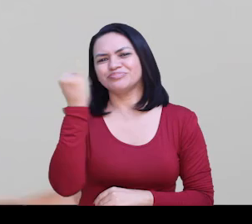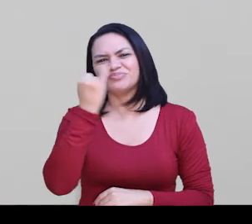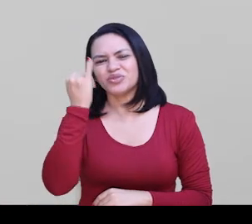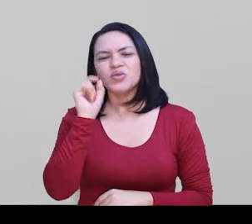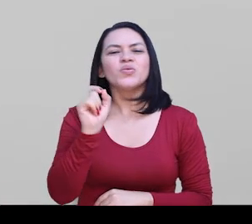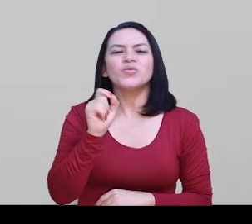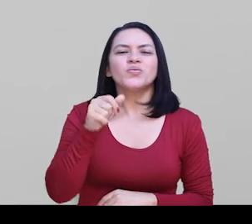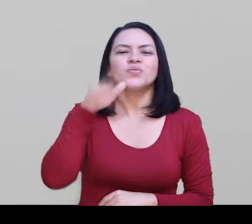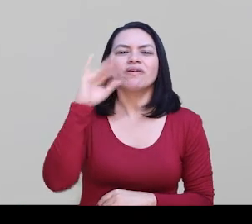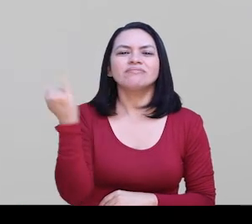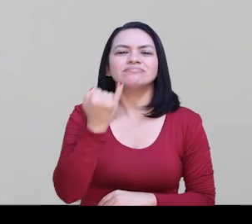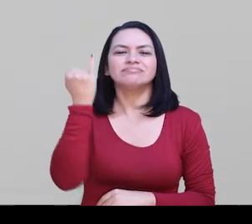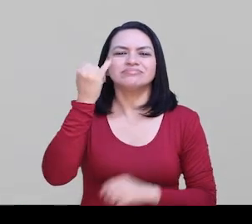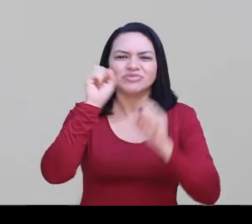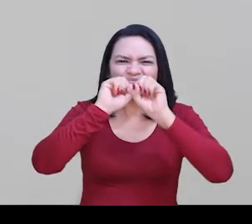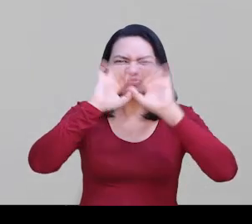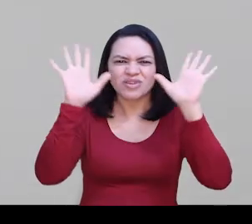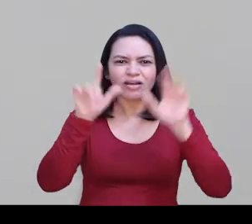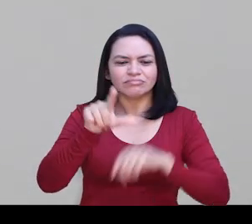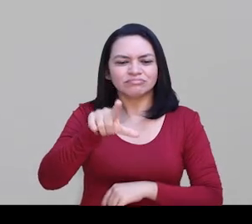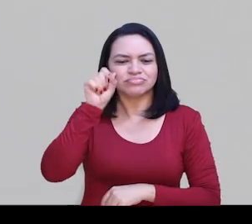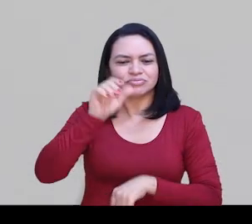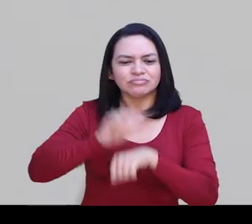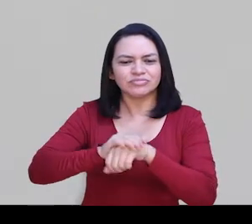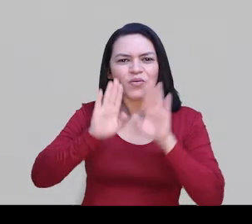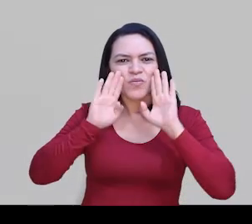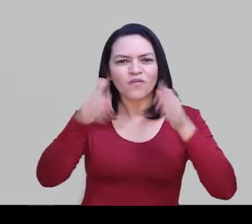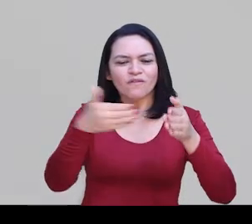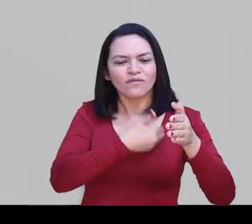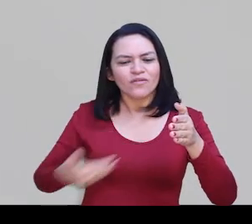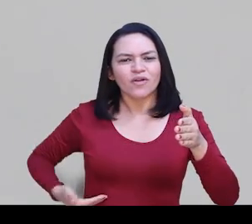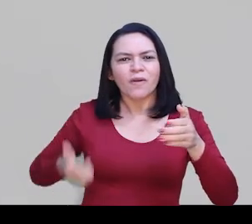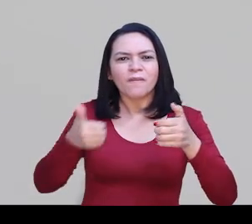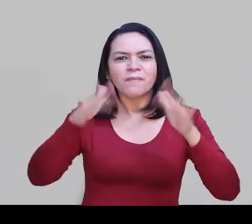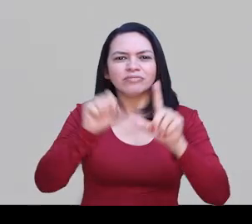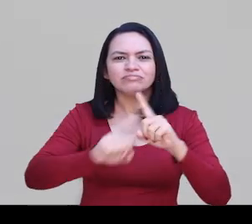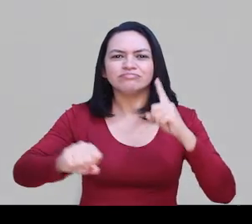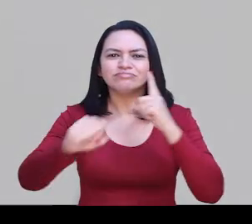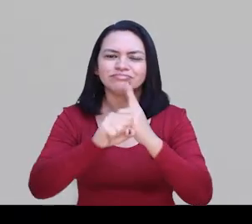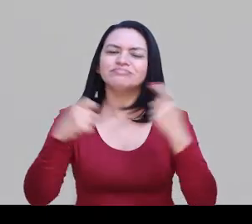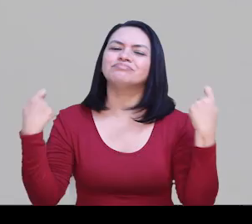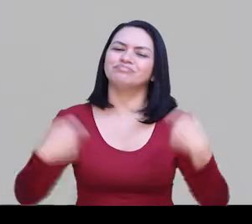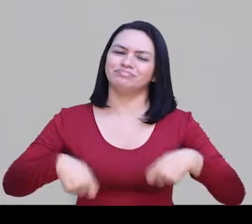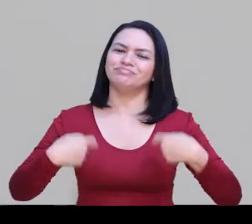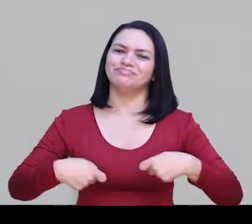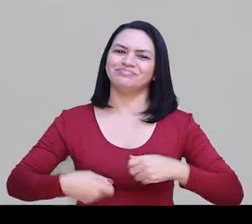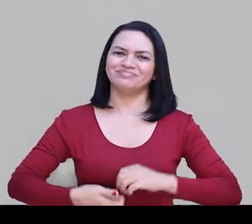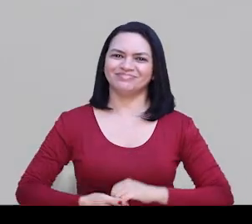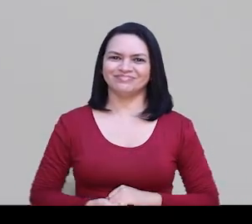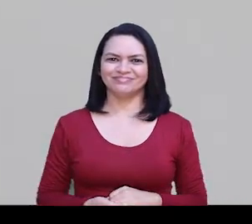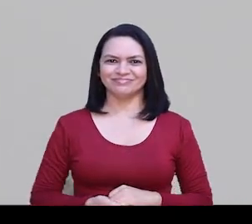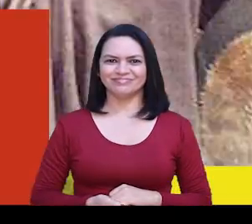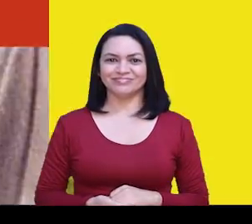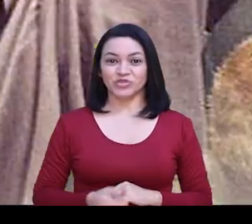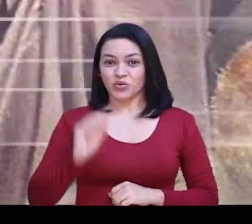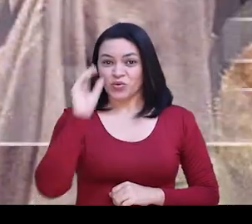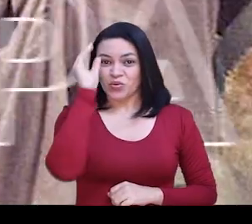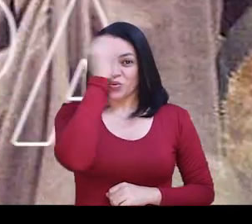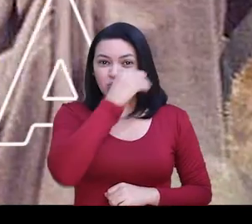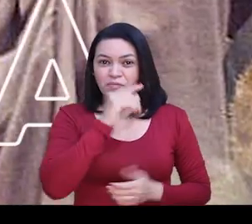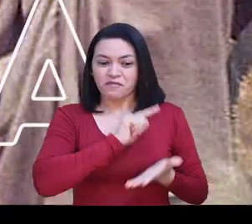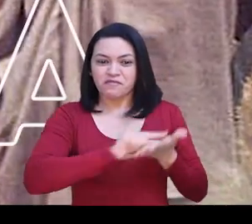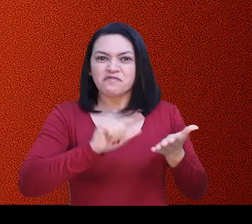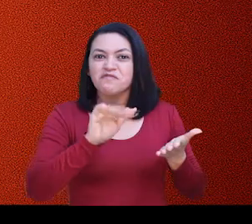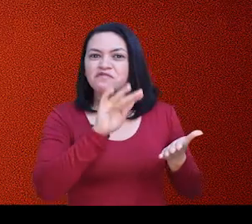eleição. Isso não importa. O que importa é você ter seu funcionamento claro. Ter um governo mais voltado pro social, governo voltado pra quem mais precisa. O